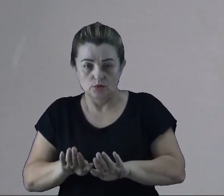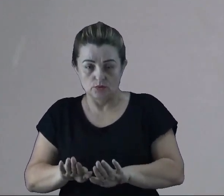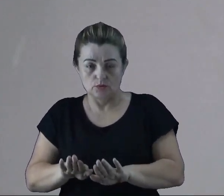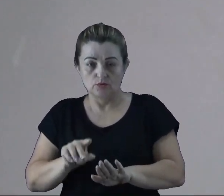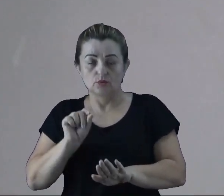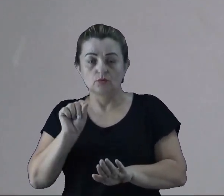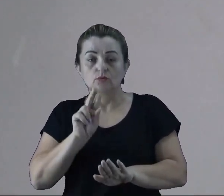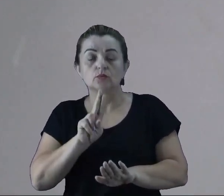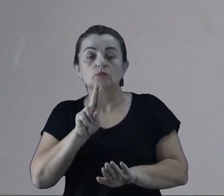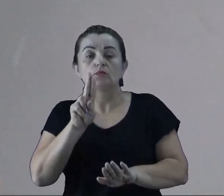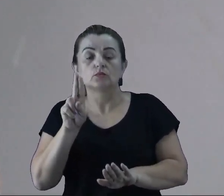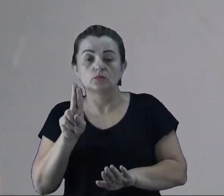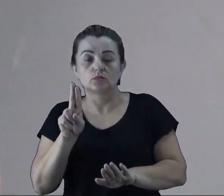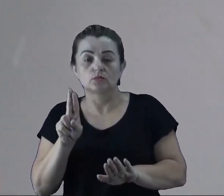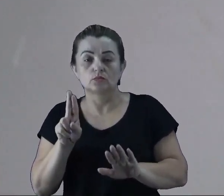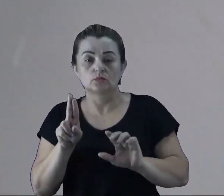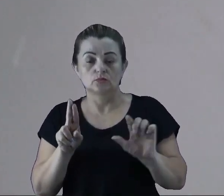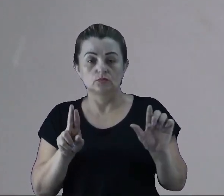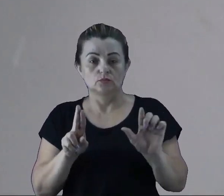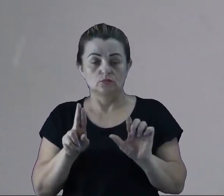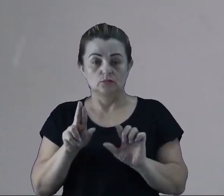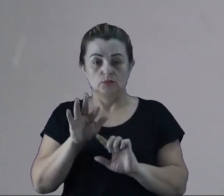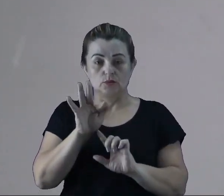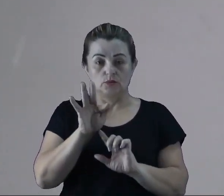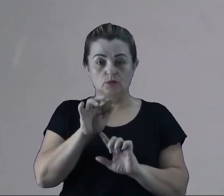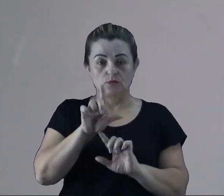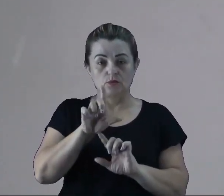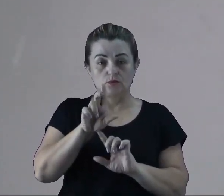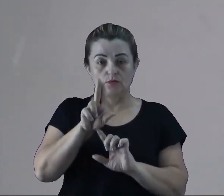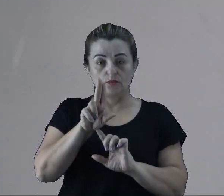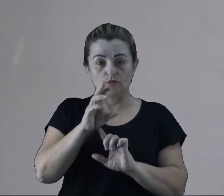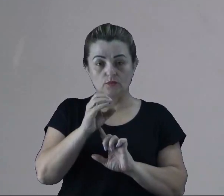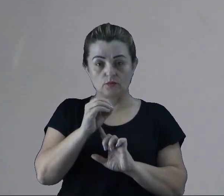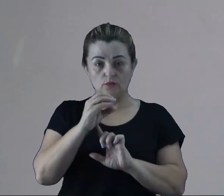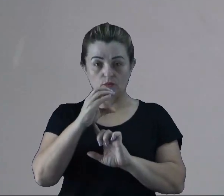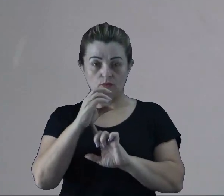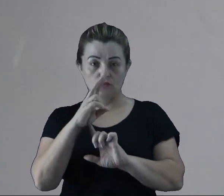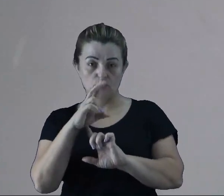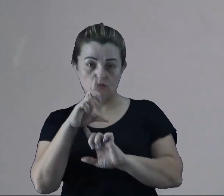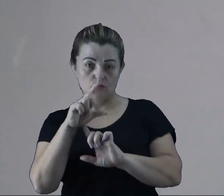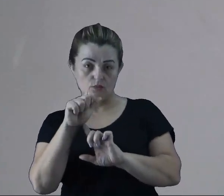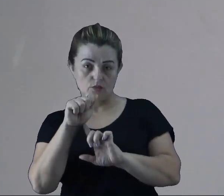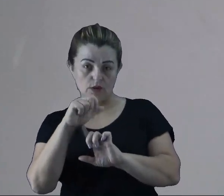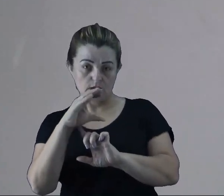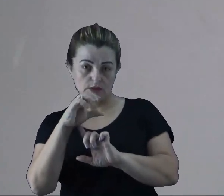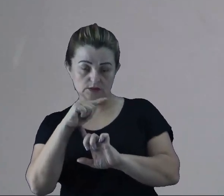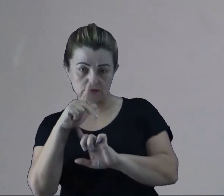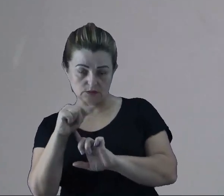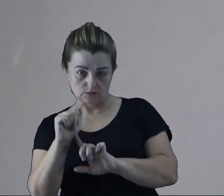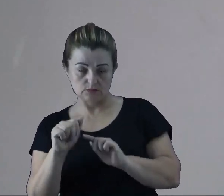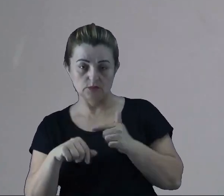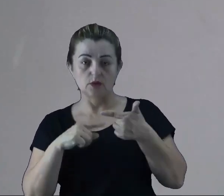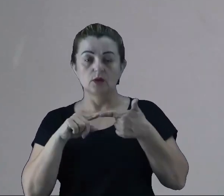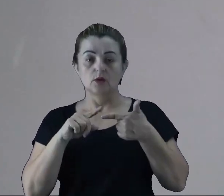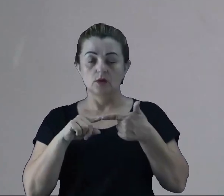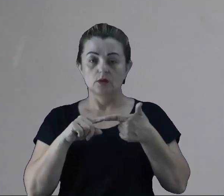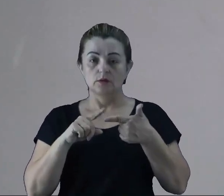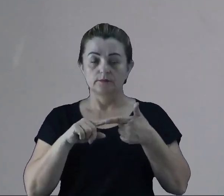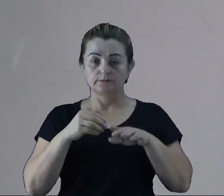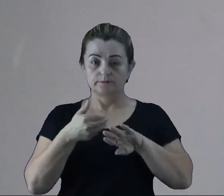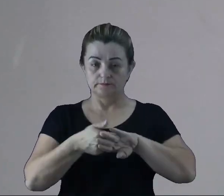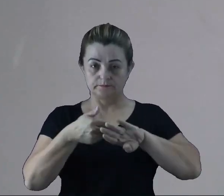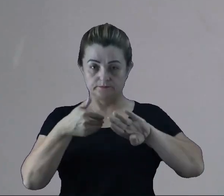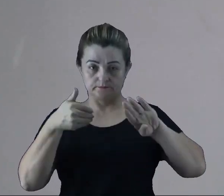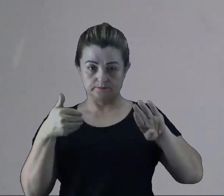dá o nome de floculação, então, vai ter a floculação e depois a flotação. E aí, o segundo momento, a gente vai ter o quê? A